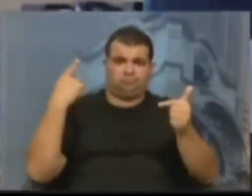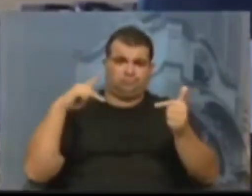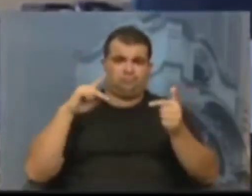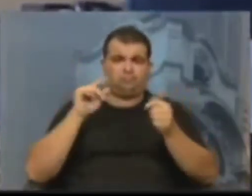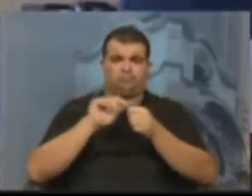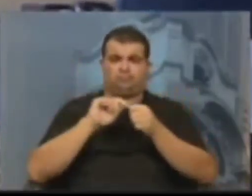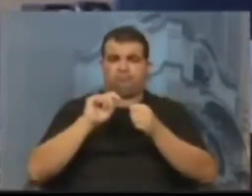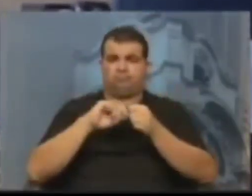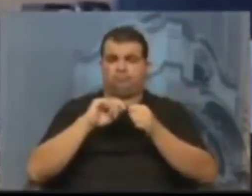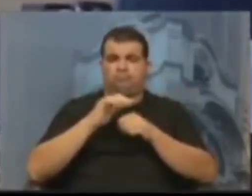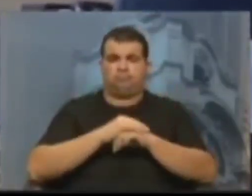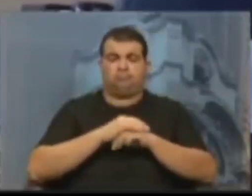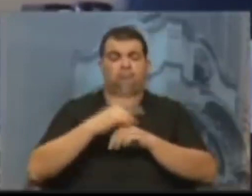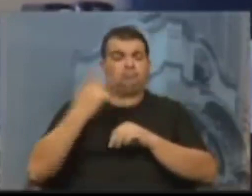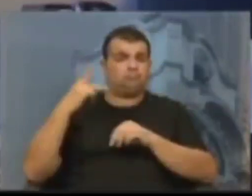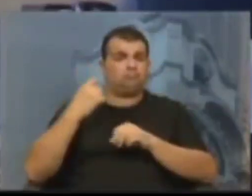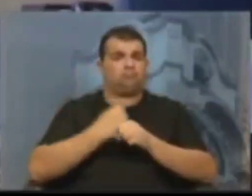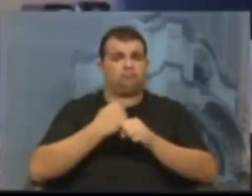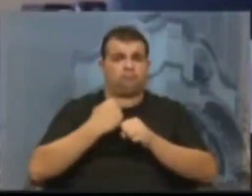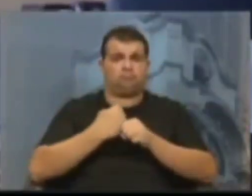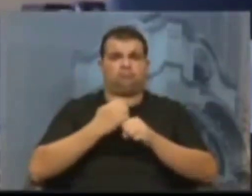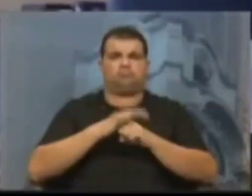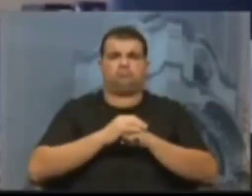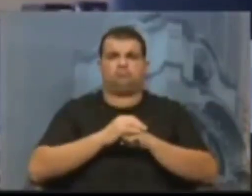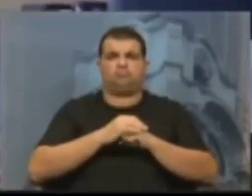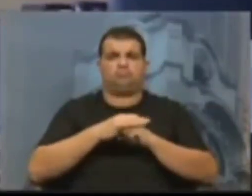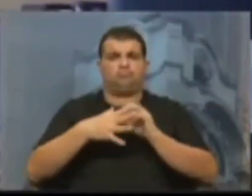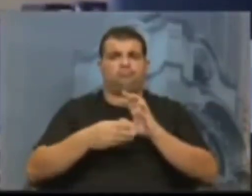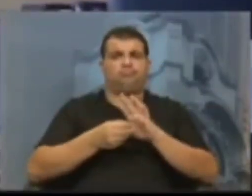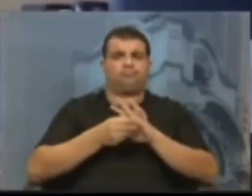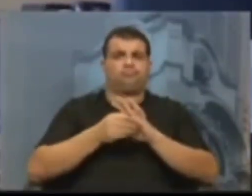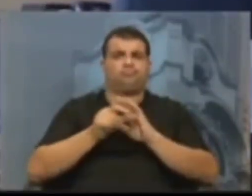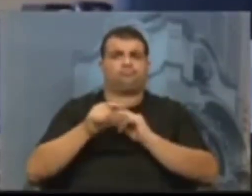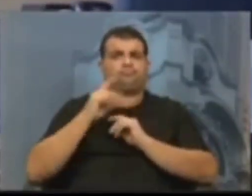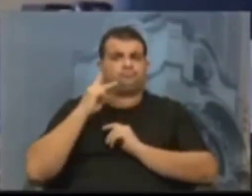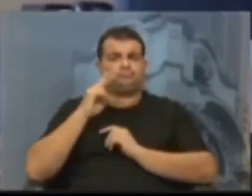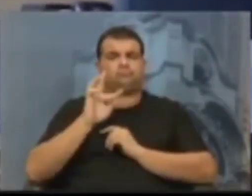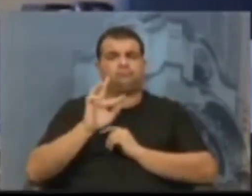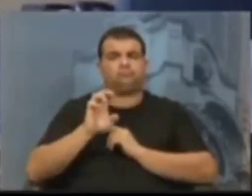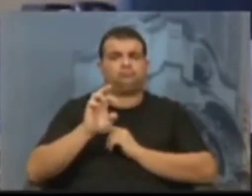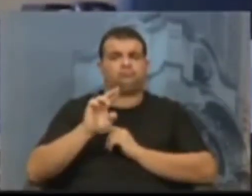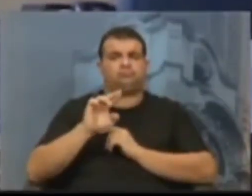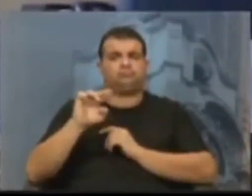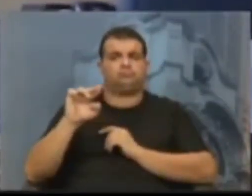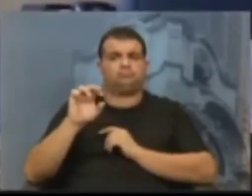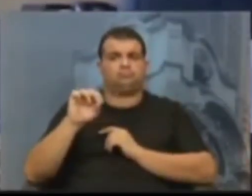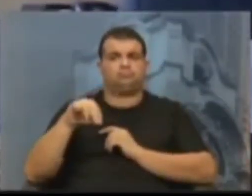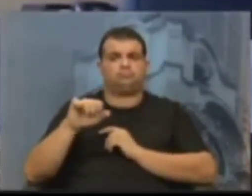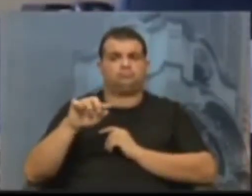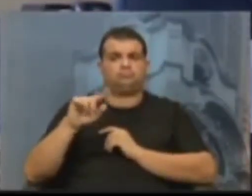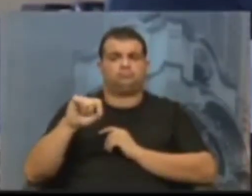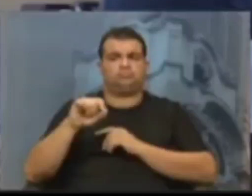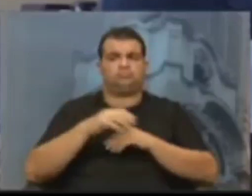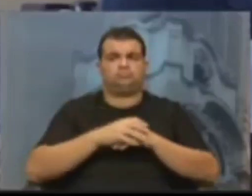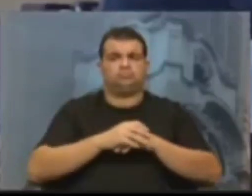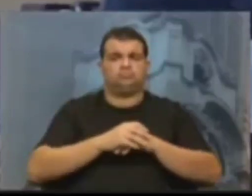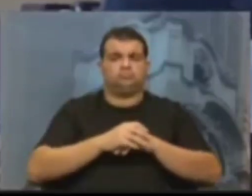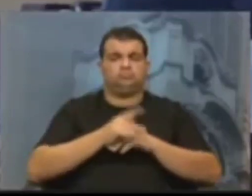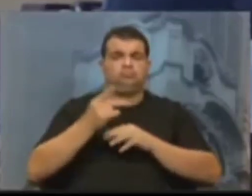foi constituída. Então, essa emenda do vereador Ferronato, ela traz